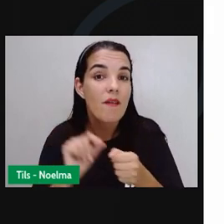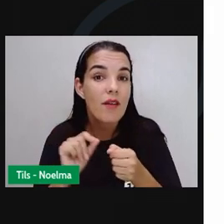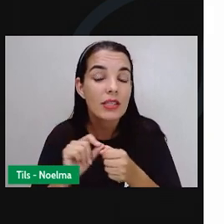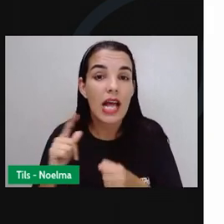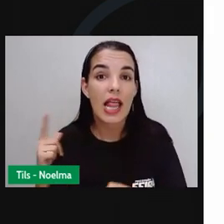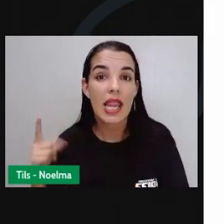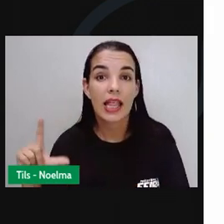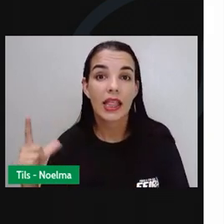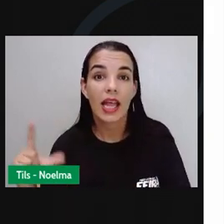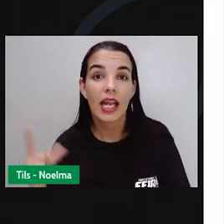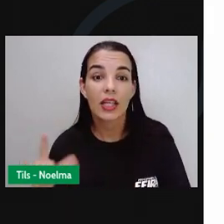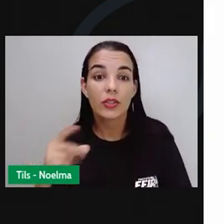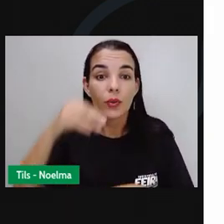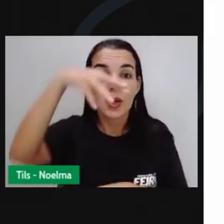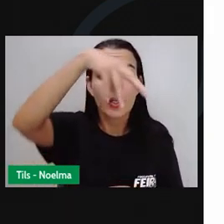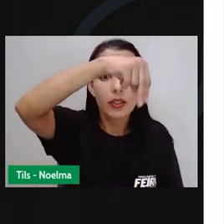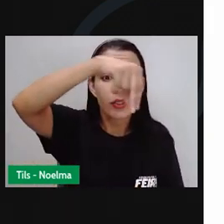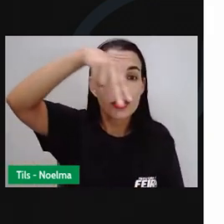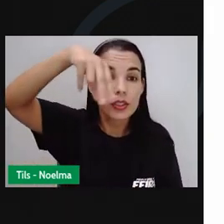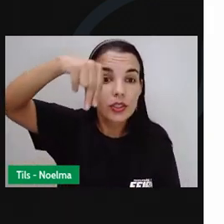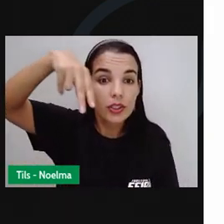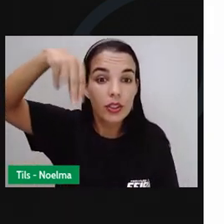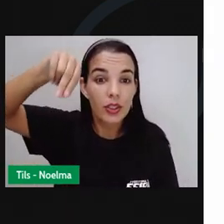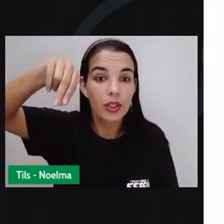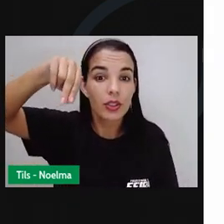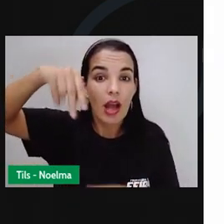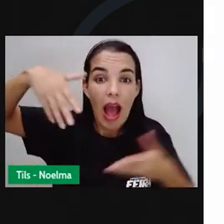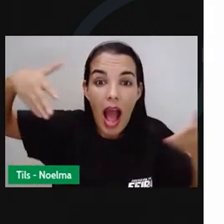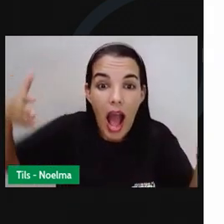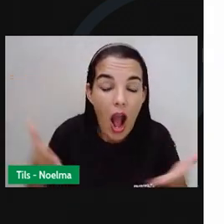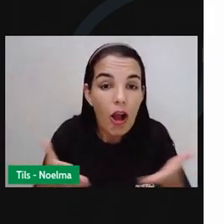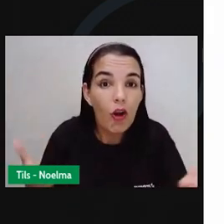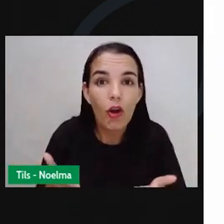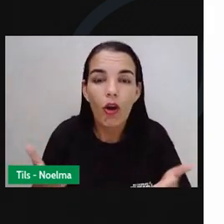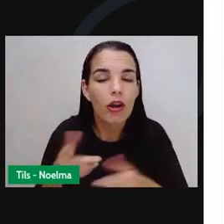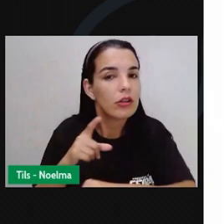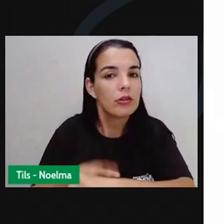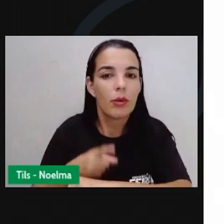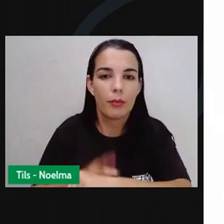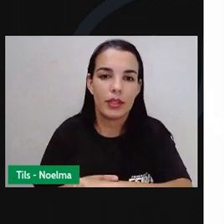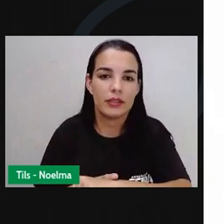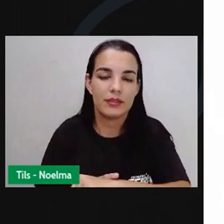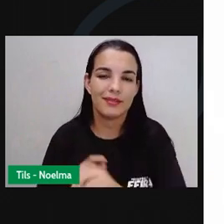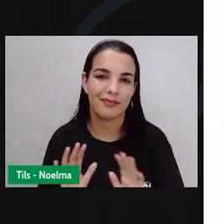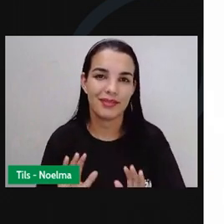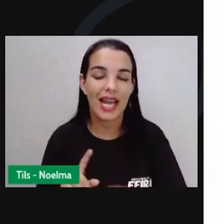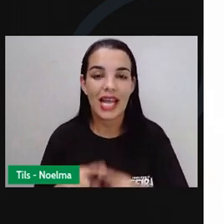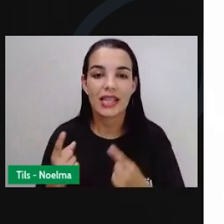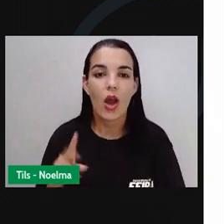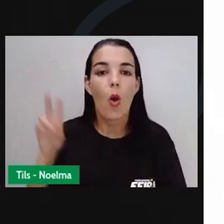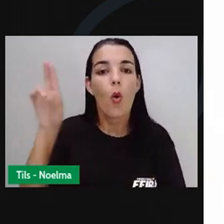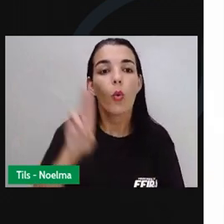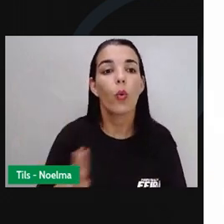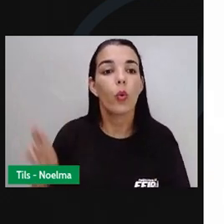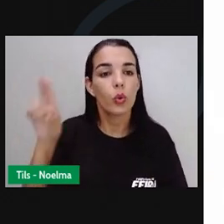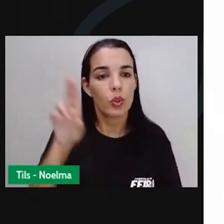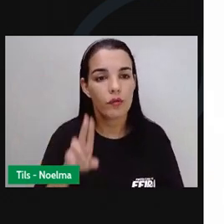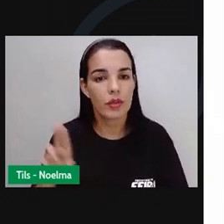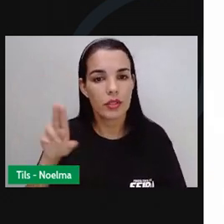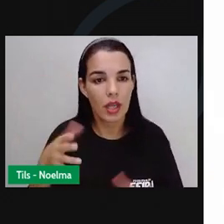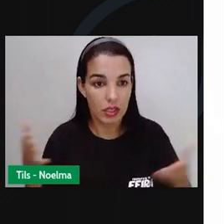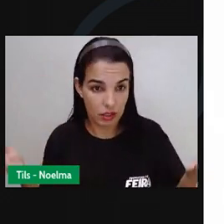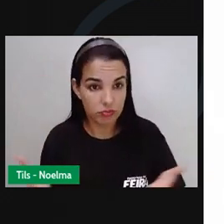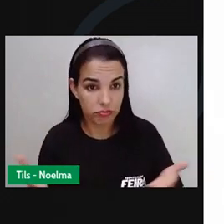Cordel contemporânea? A universidade atualmente faz parte da formação dos